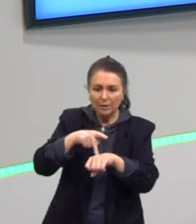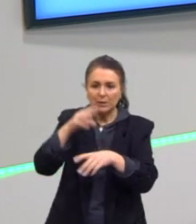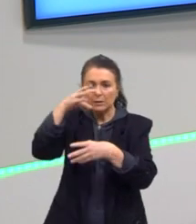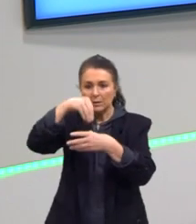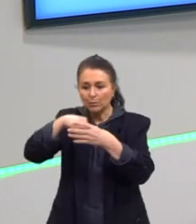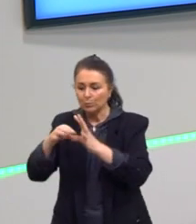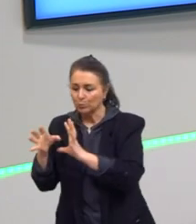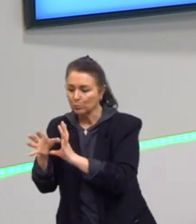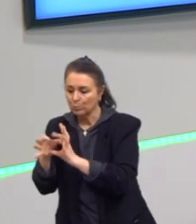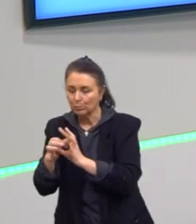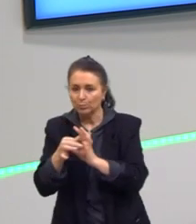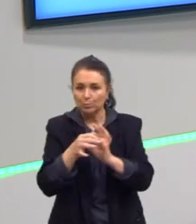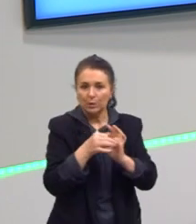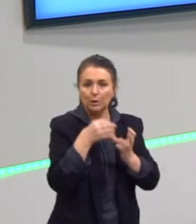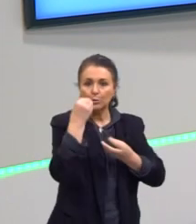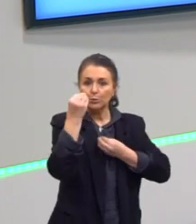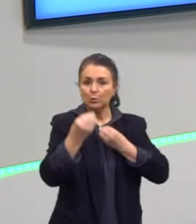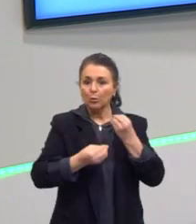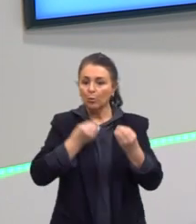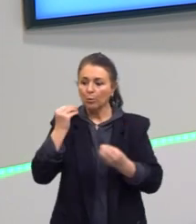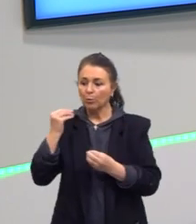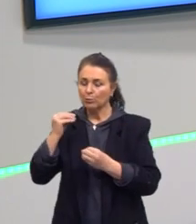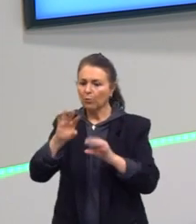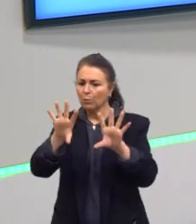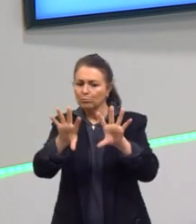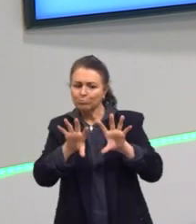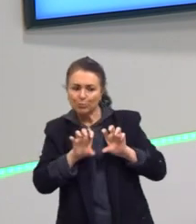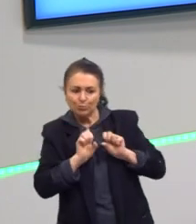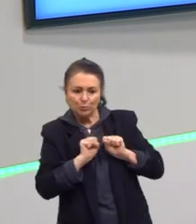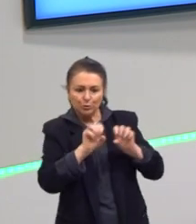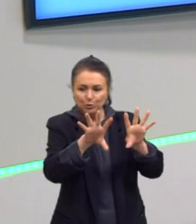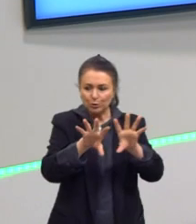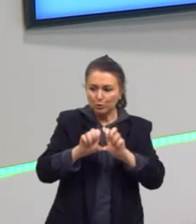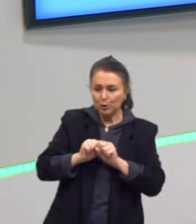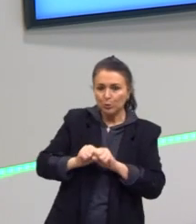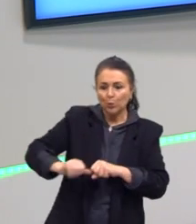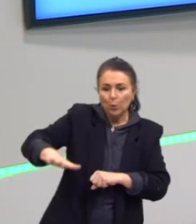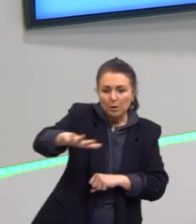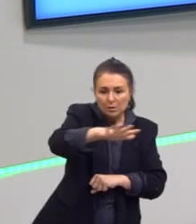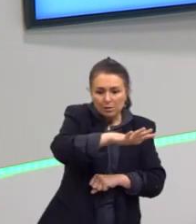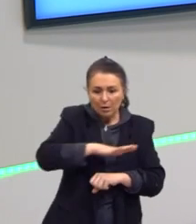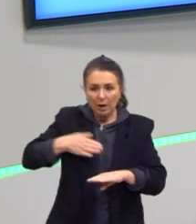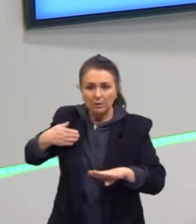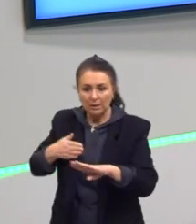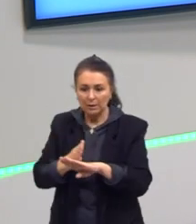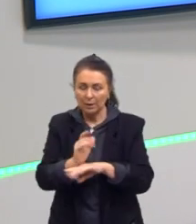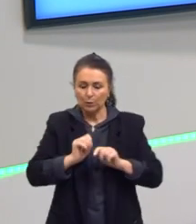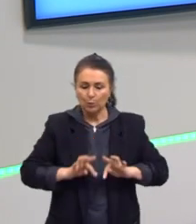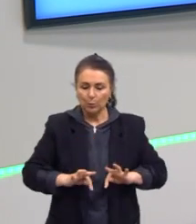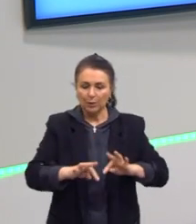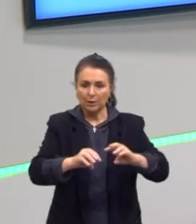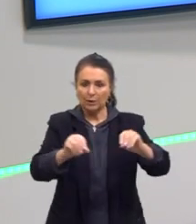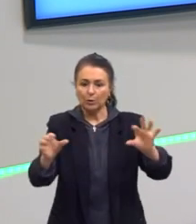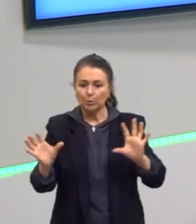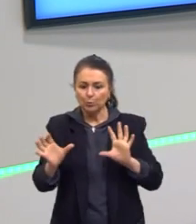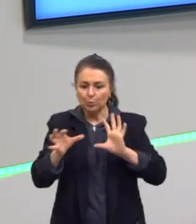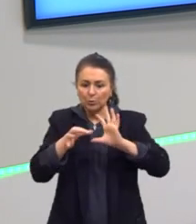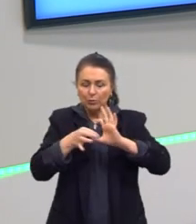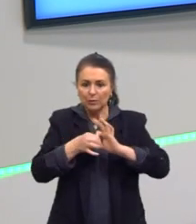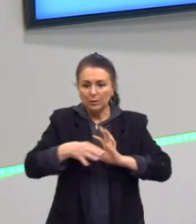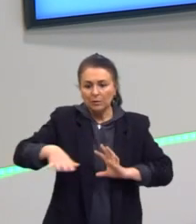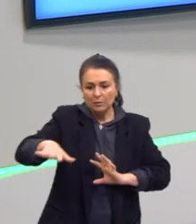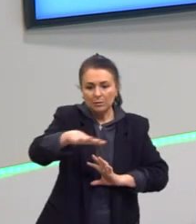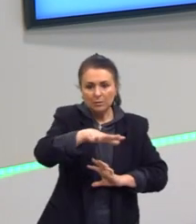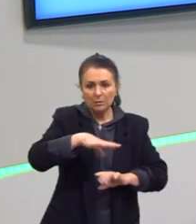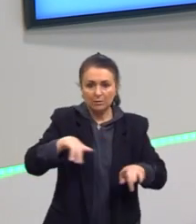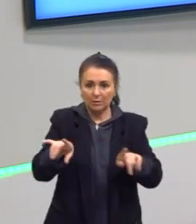de como eles foram adquirindo espaços, invadindo territórios e unificando aquilo que hoje a